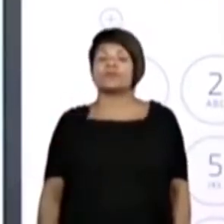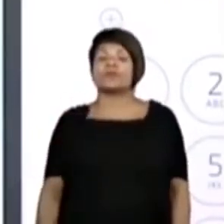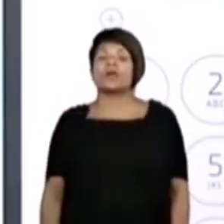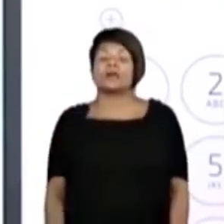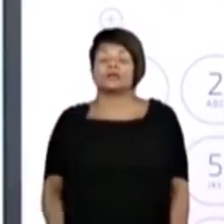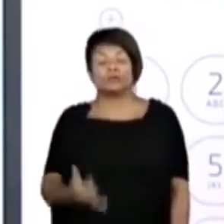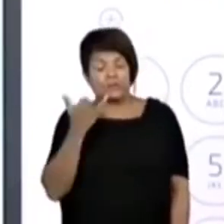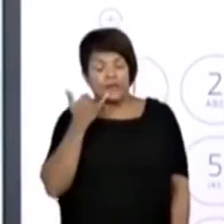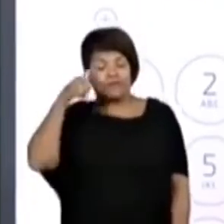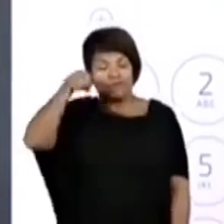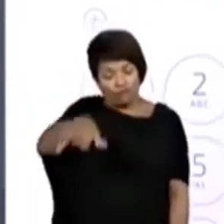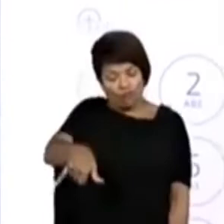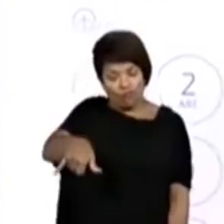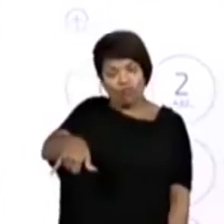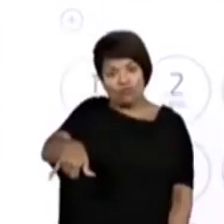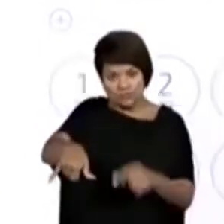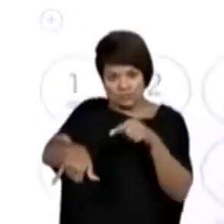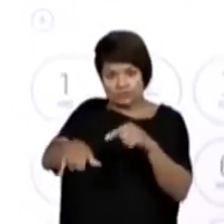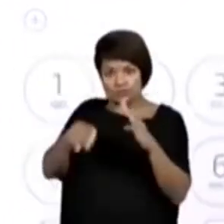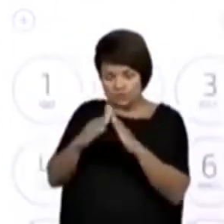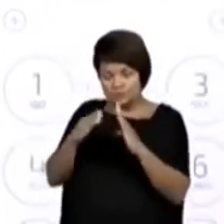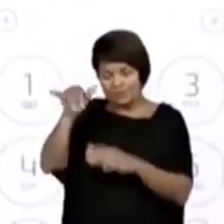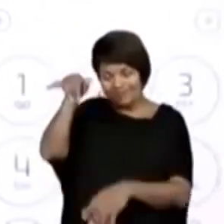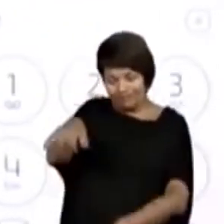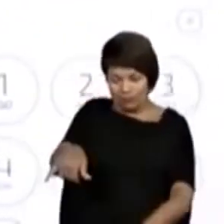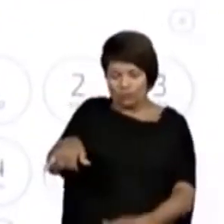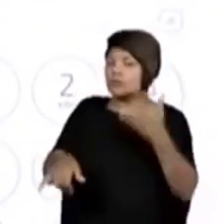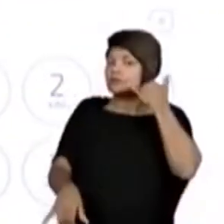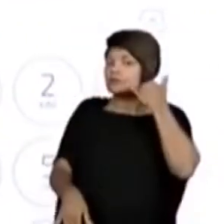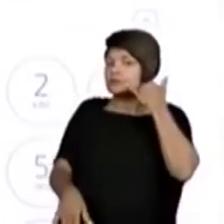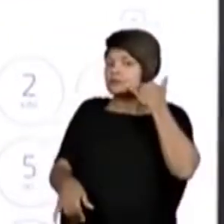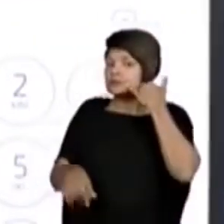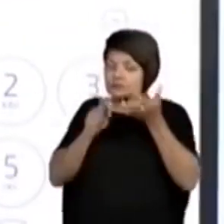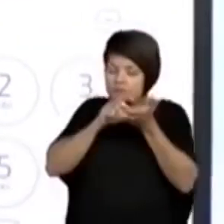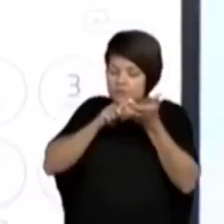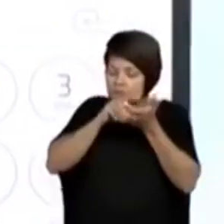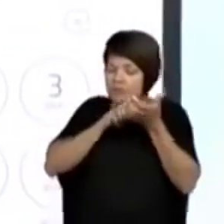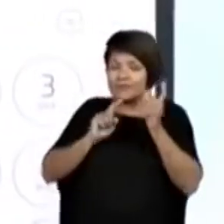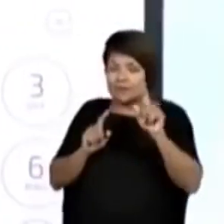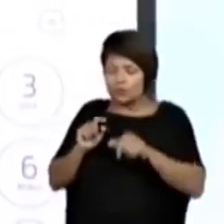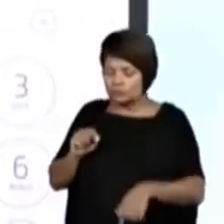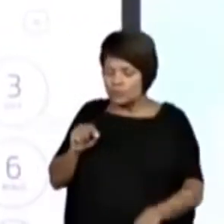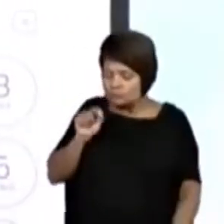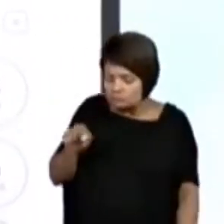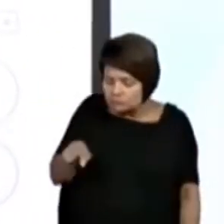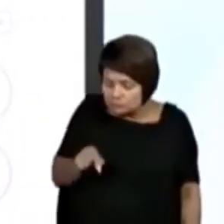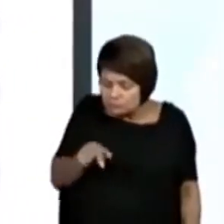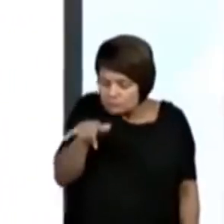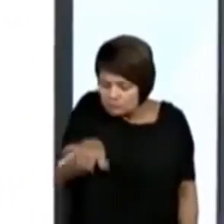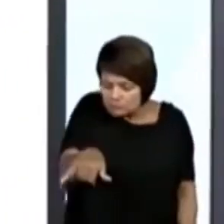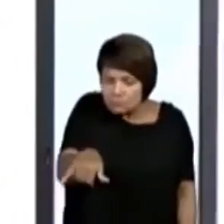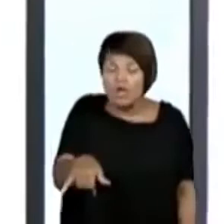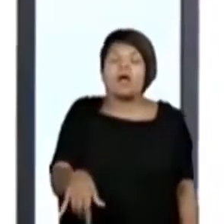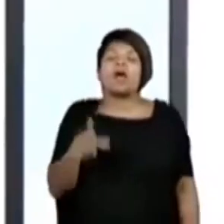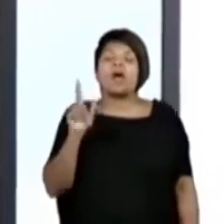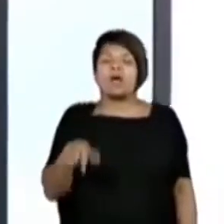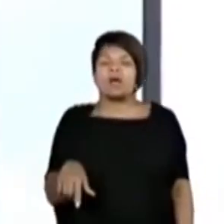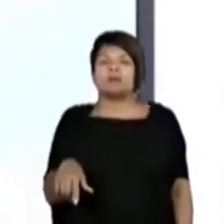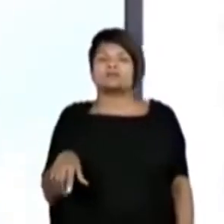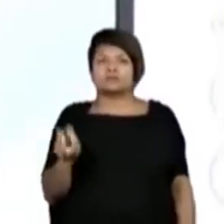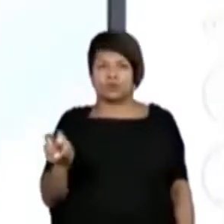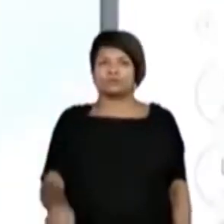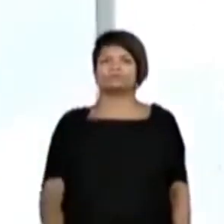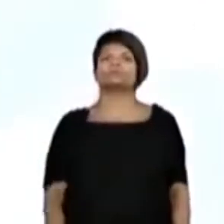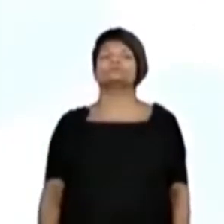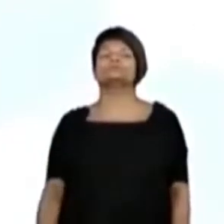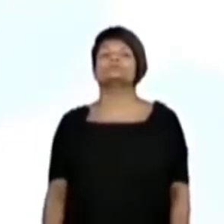oito dígitos. Tá bom? Muito bem, pessoal. Rapidinho, mas acho que eles entenderam, né? Agora, vamos